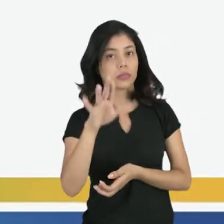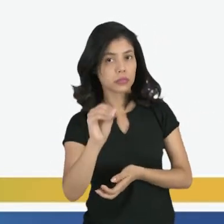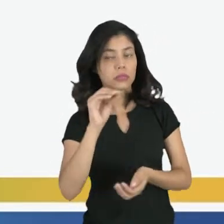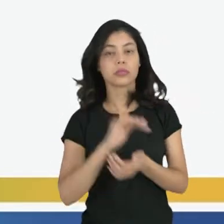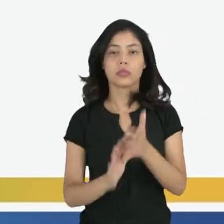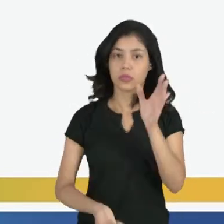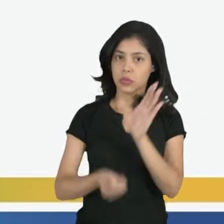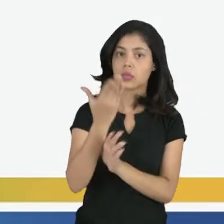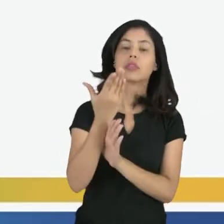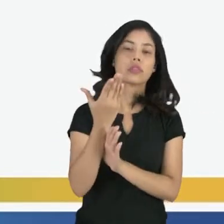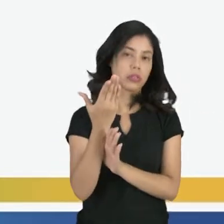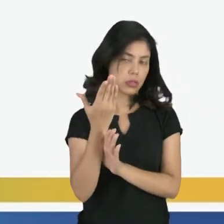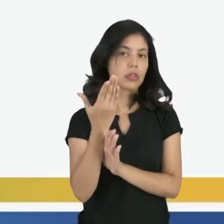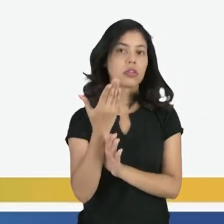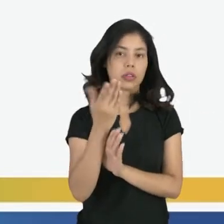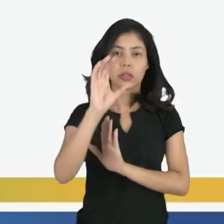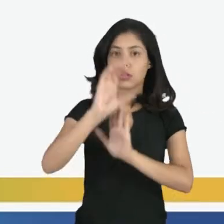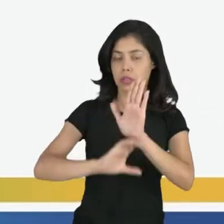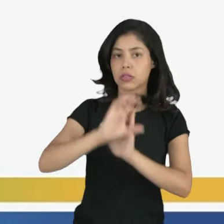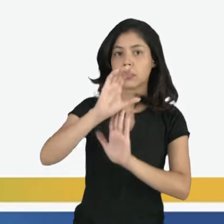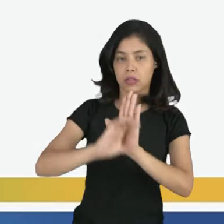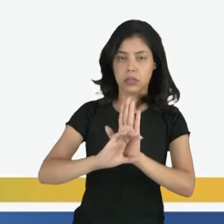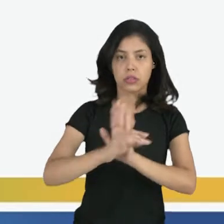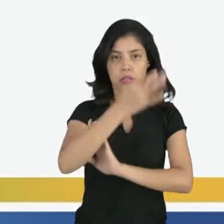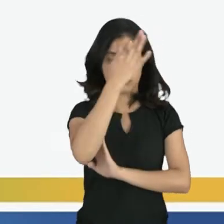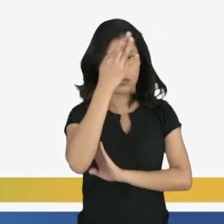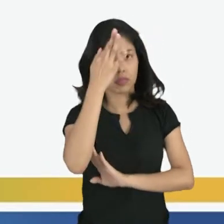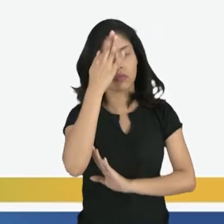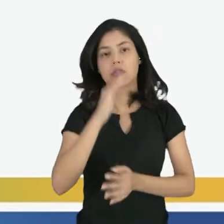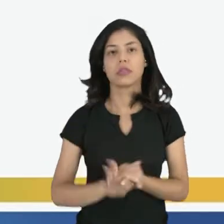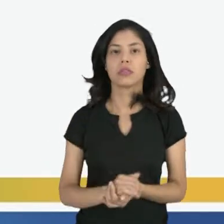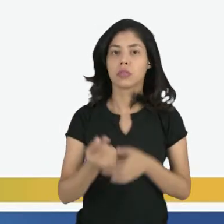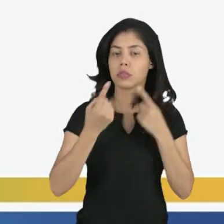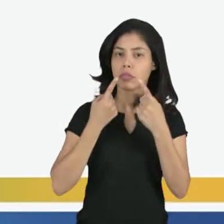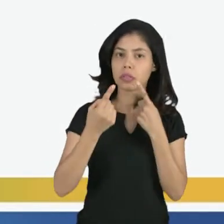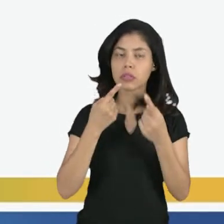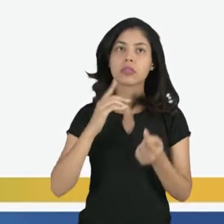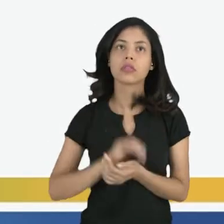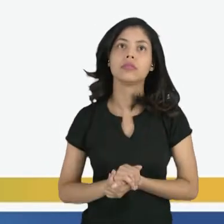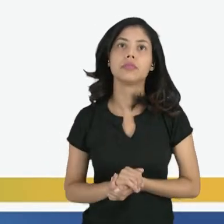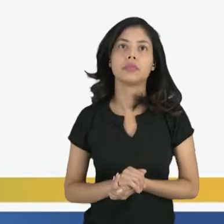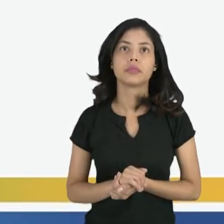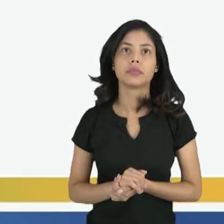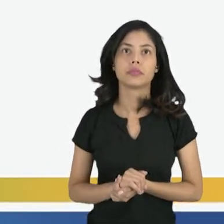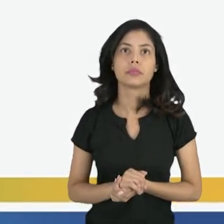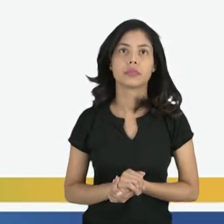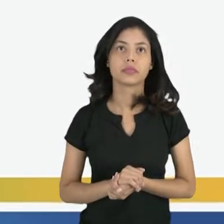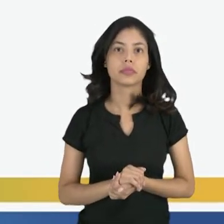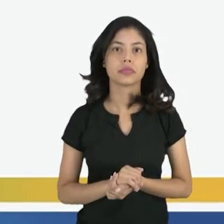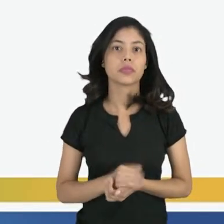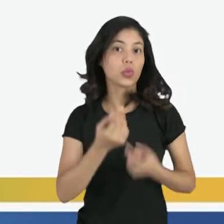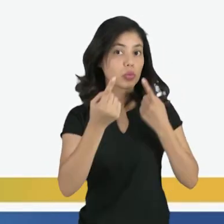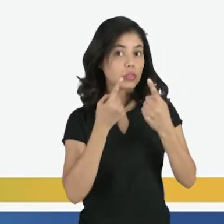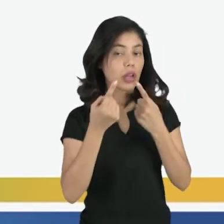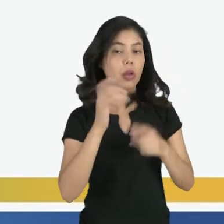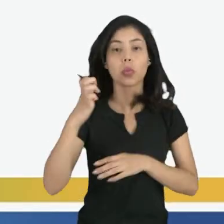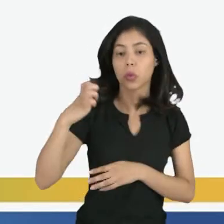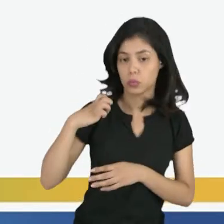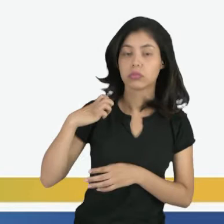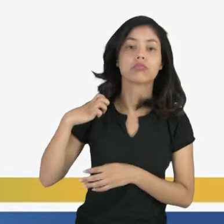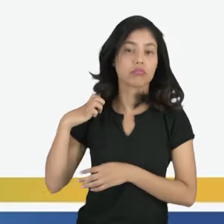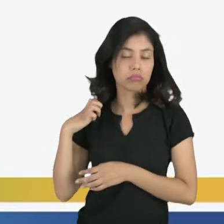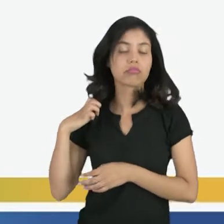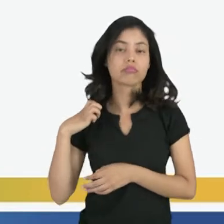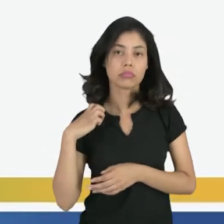criou esse conceito na filosofia da dialética, tá? Ou seja, o diálogo ético, né?